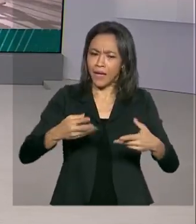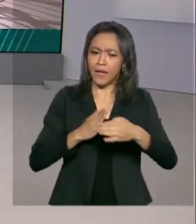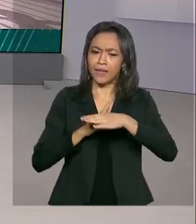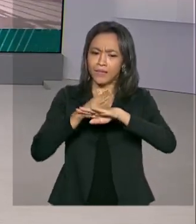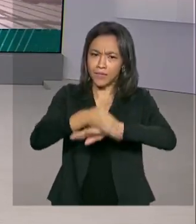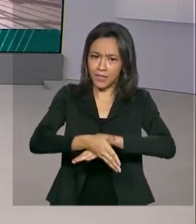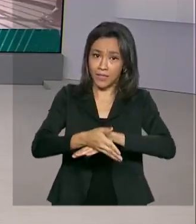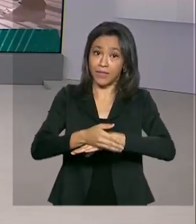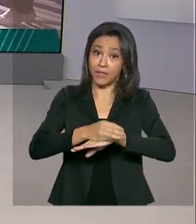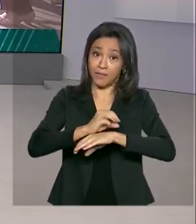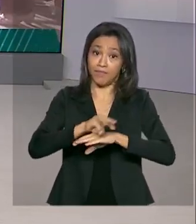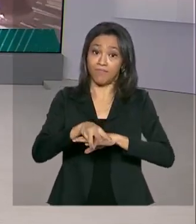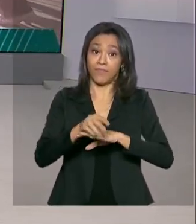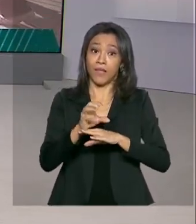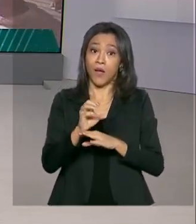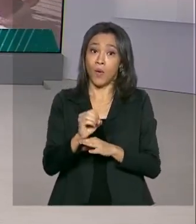obmep.org.br.